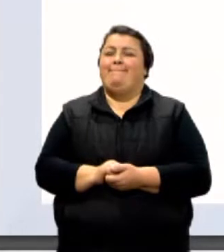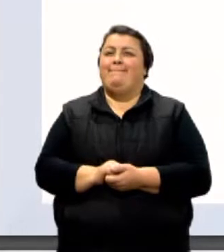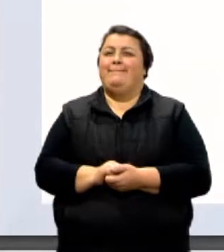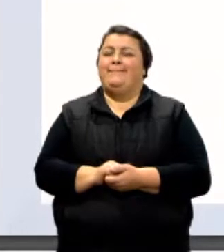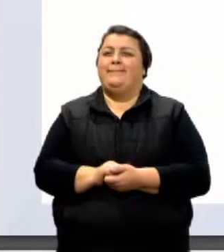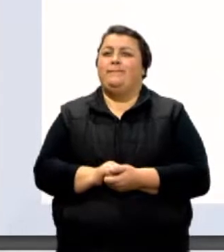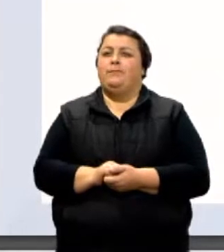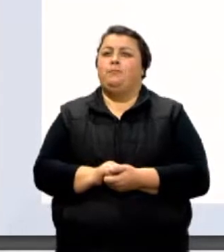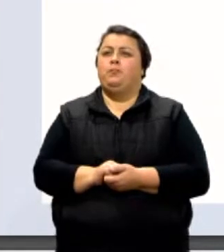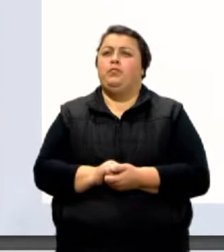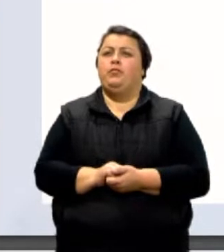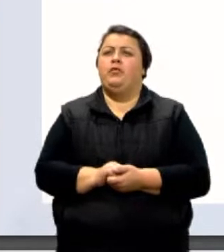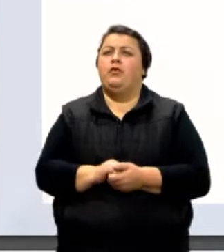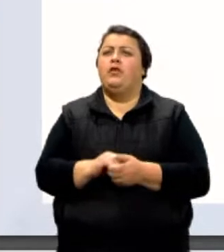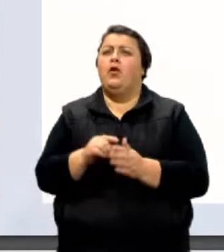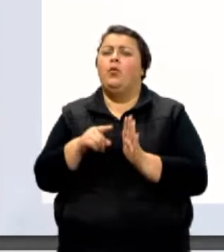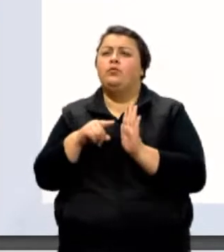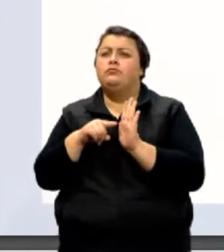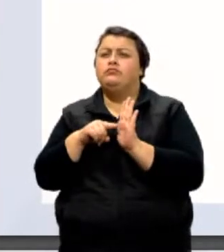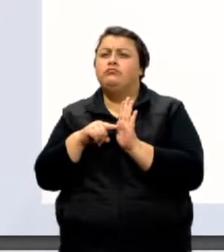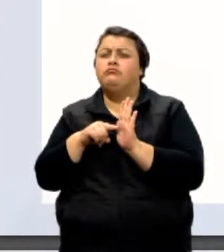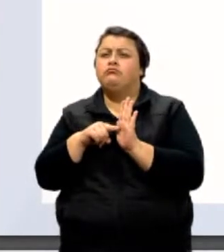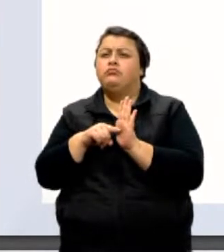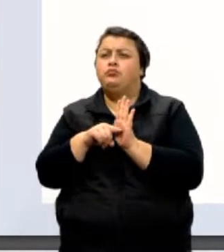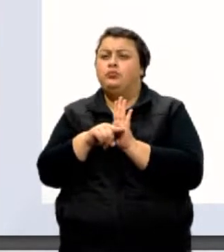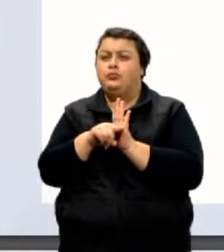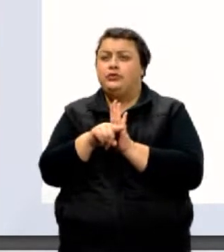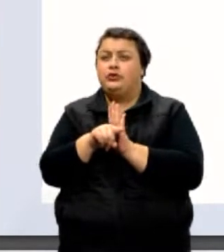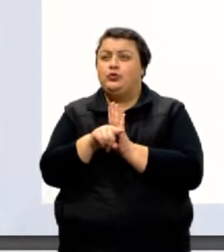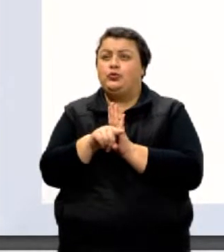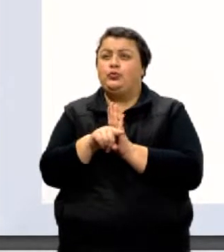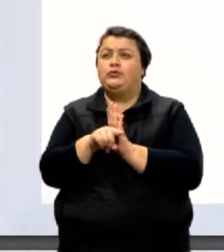O enunciado bem grande desse Enem.